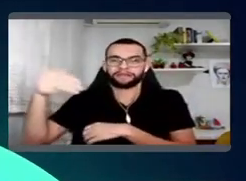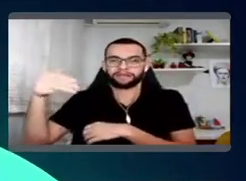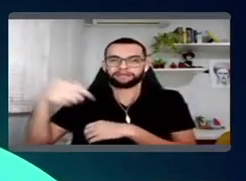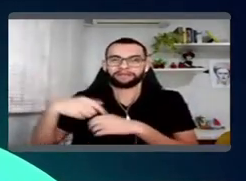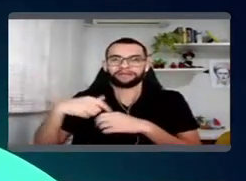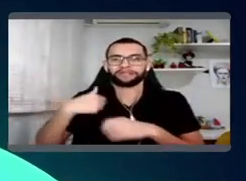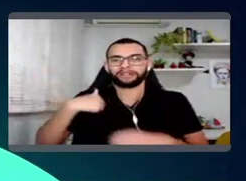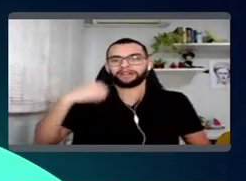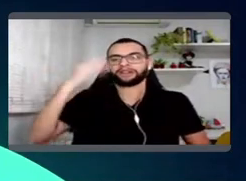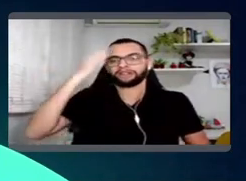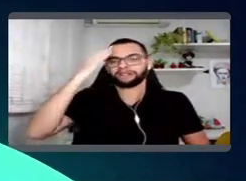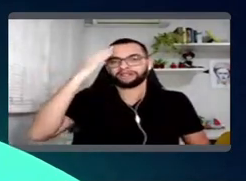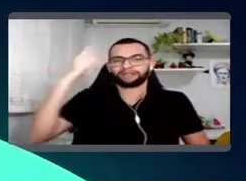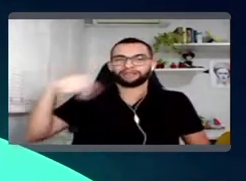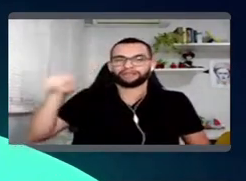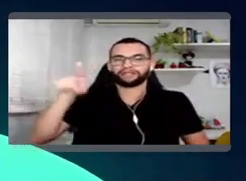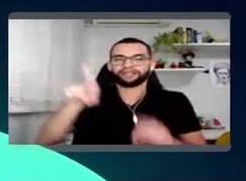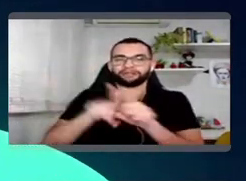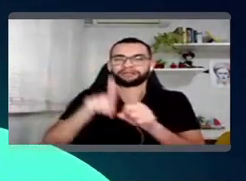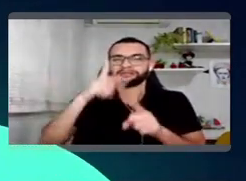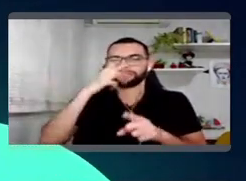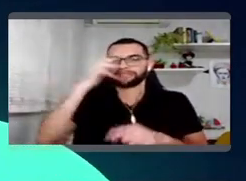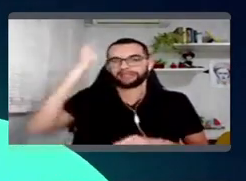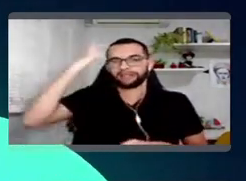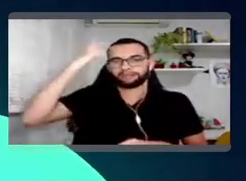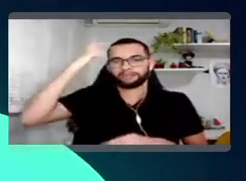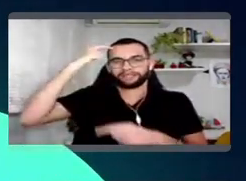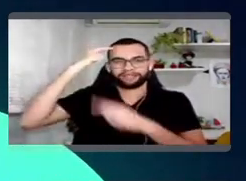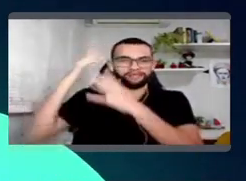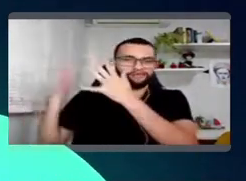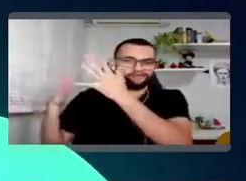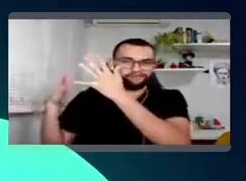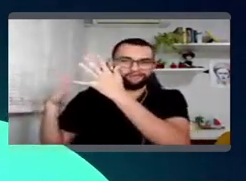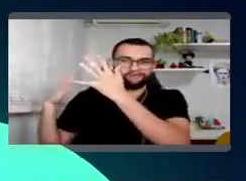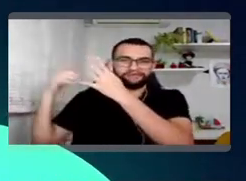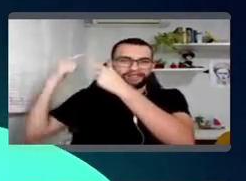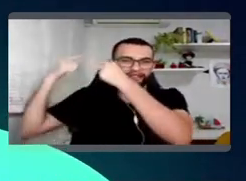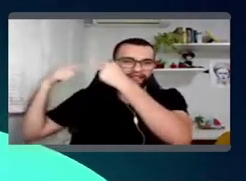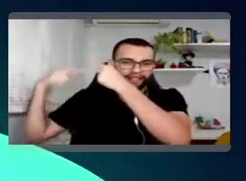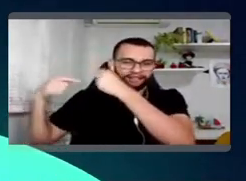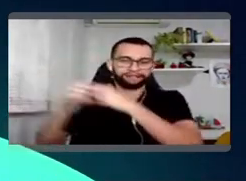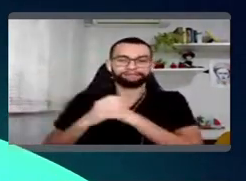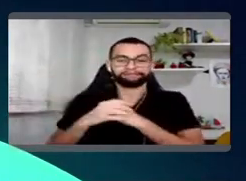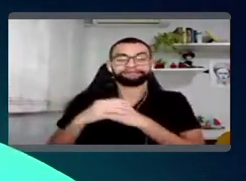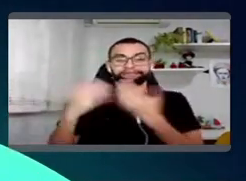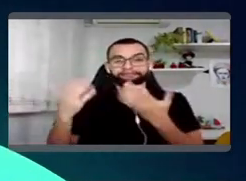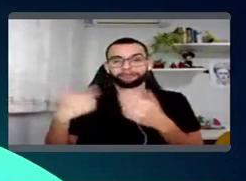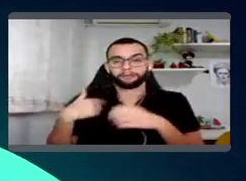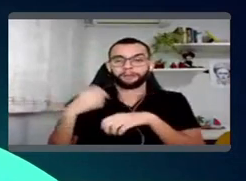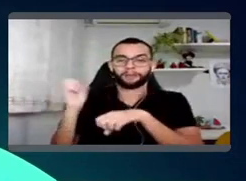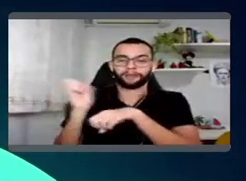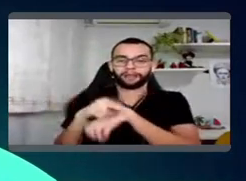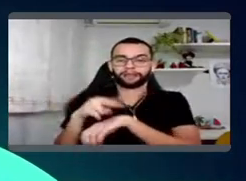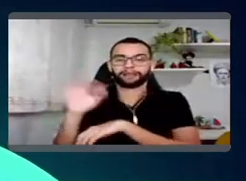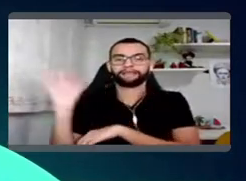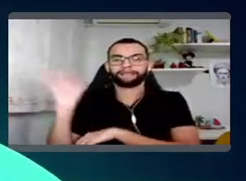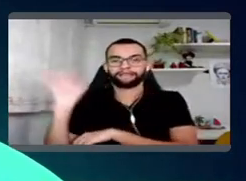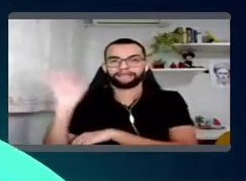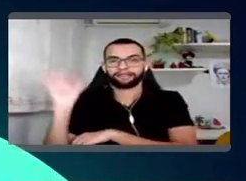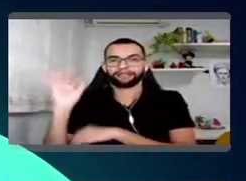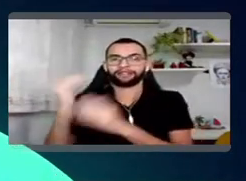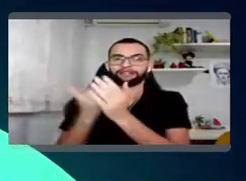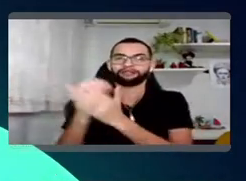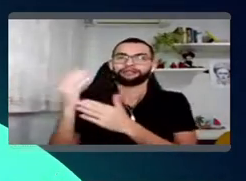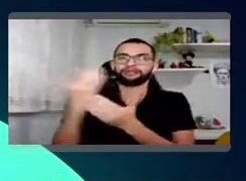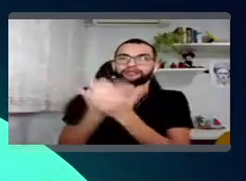têm esse pezinho, né? Parafusinho a menos aí na cabeça. E aí, eu entrei na faculdade, né? Comecei a estudar matemática.